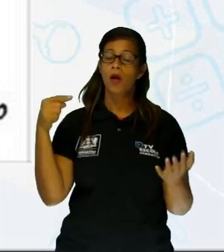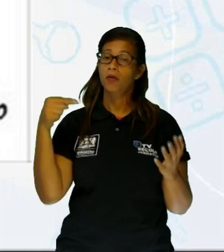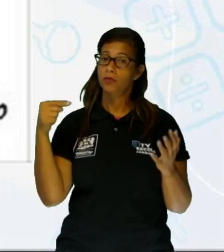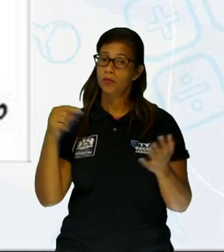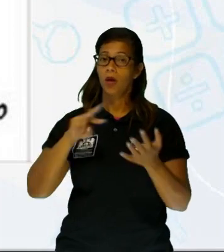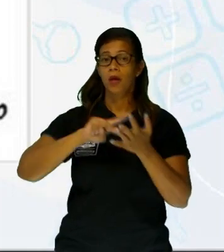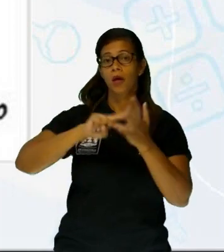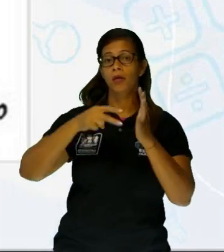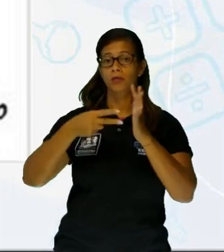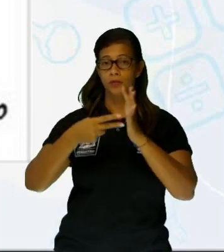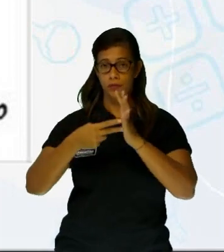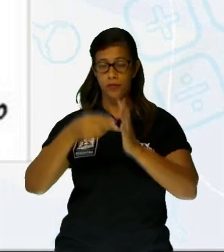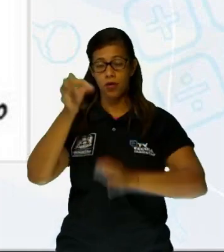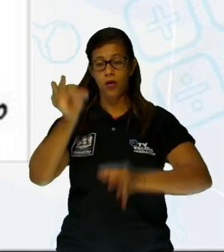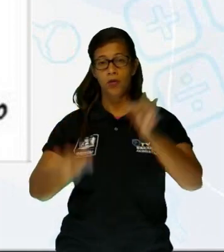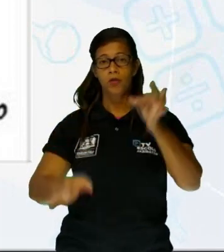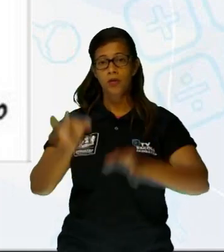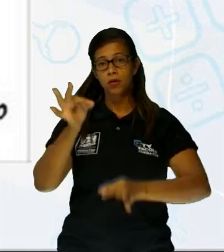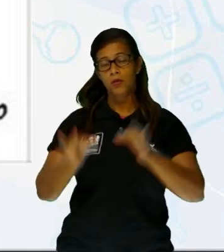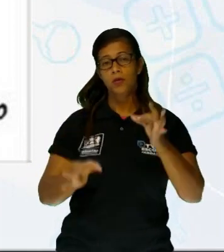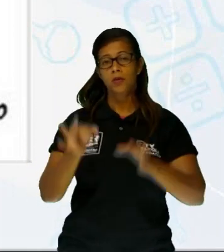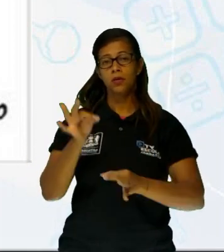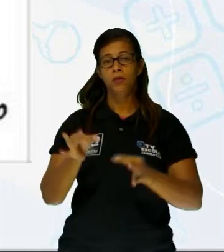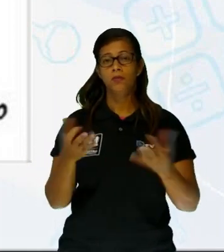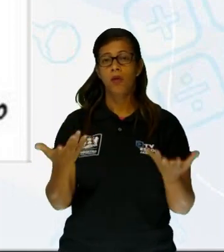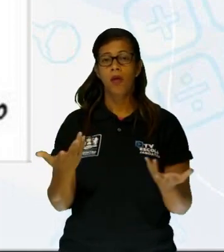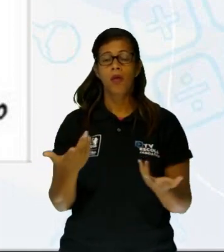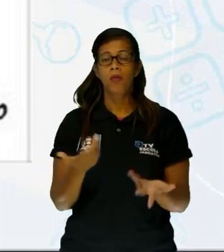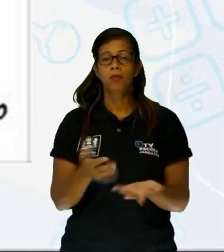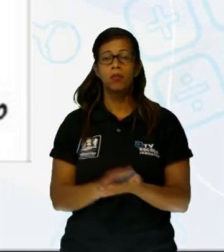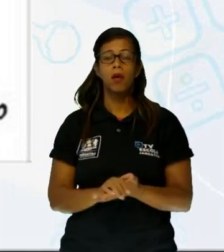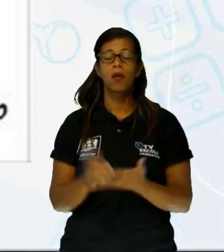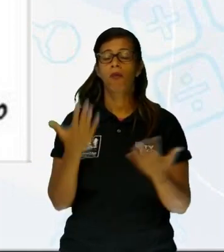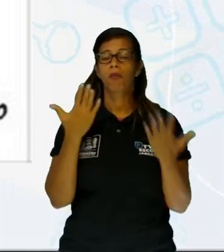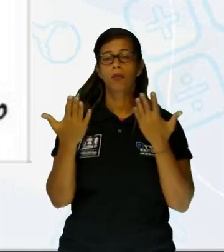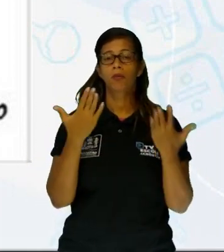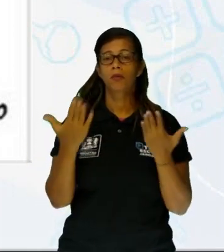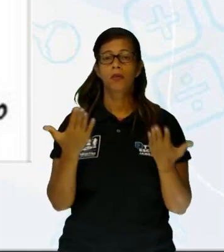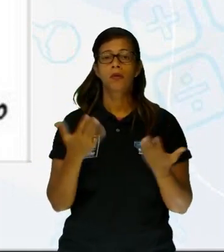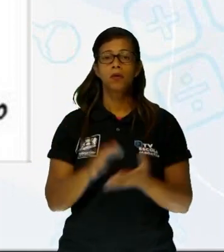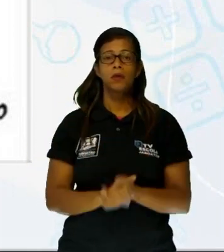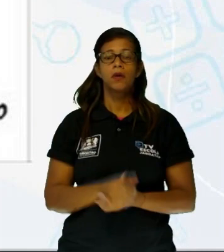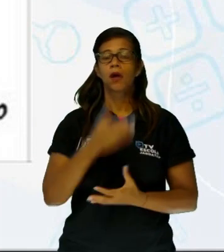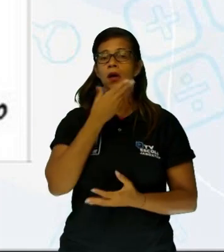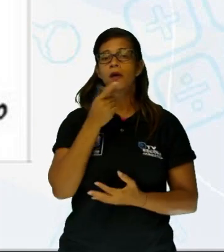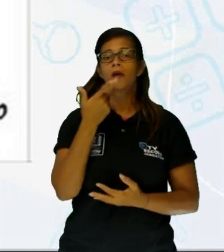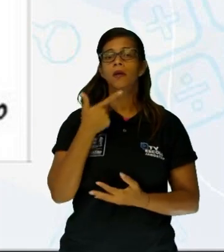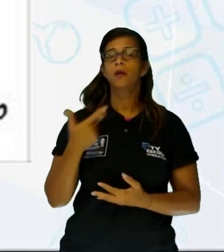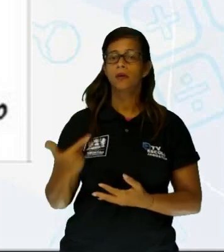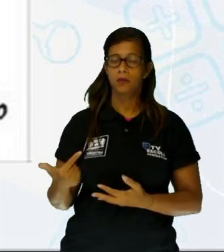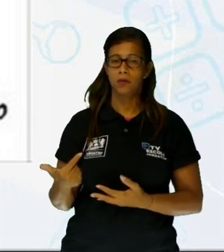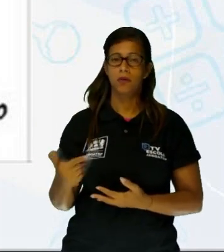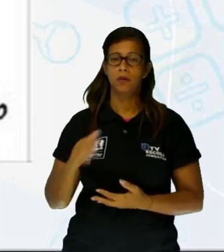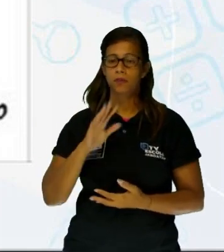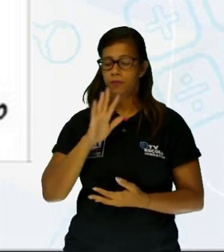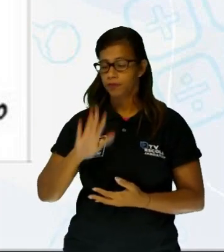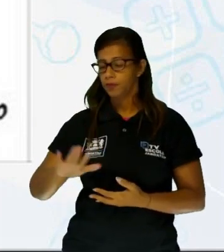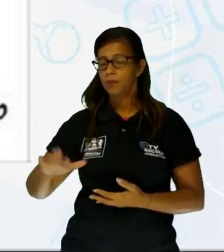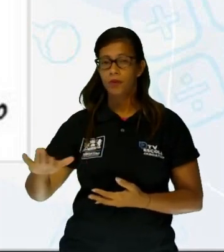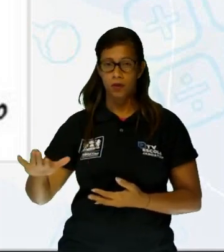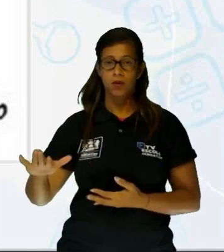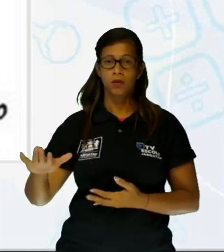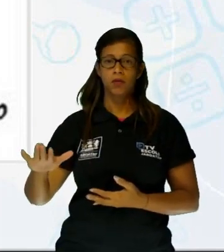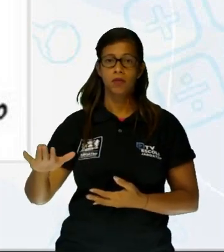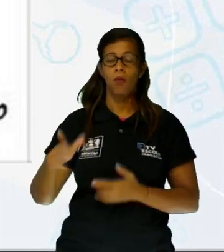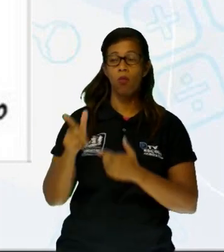Então, como se o garoto estivesse rendendo a justiça. Olha o que ele diz. Se reduzir a maioridade penal, morre. E aí o texto verbal,